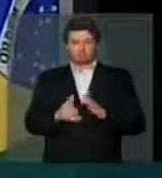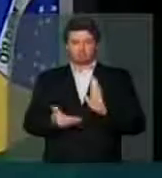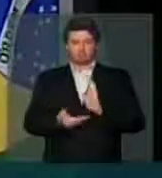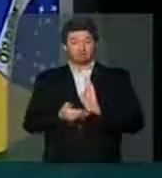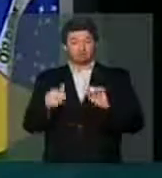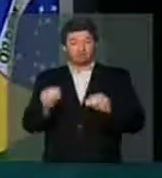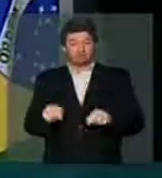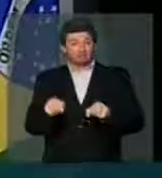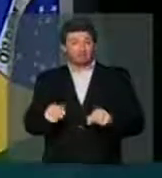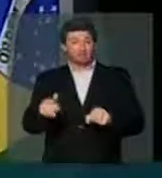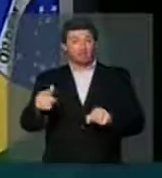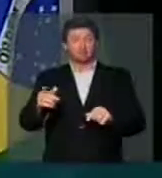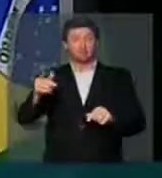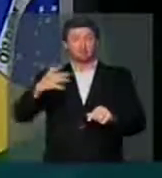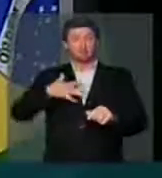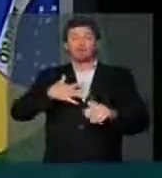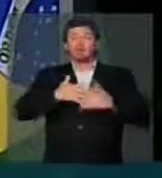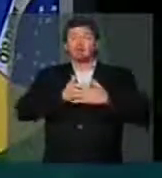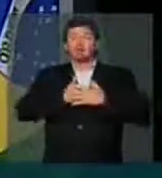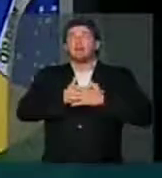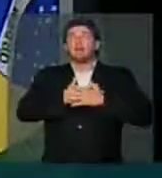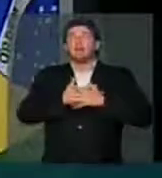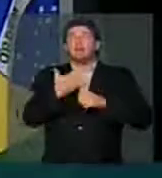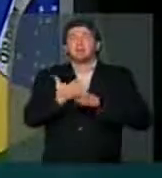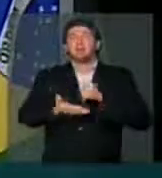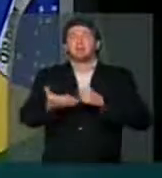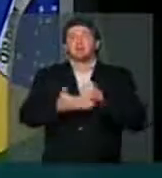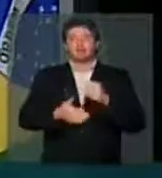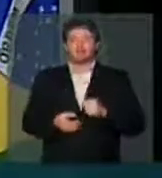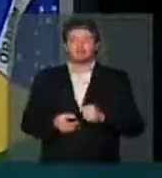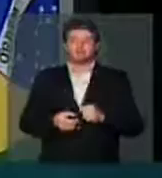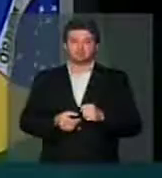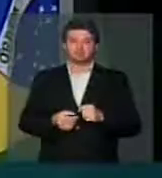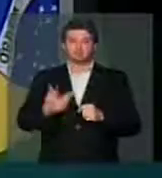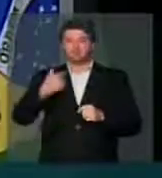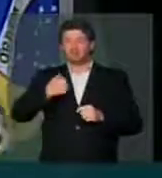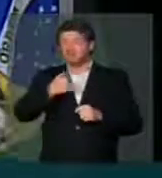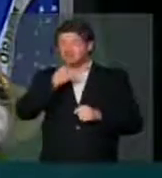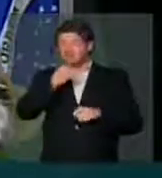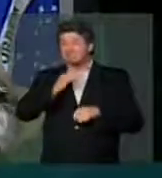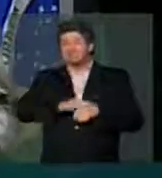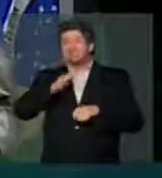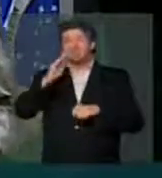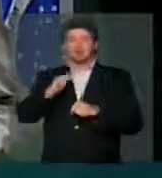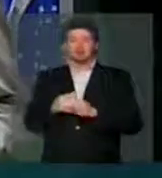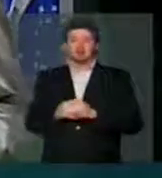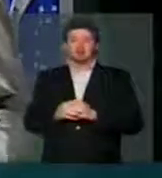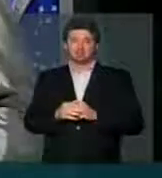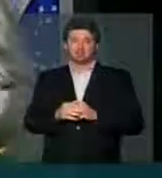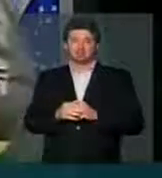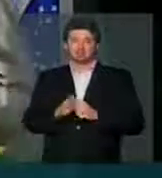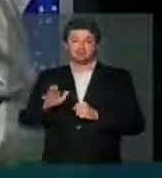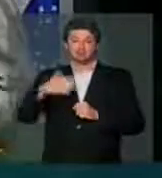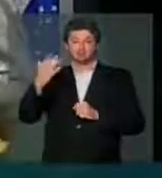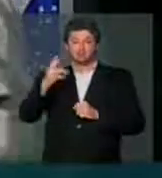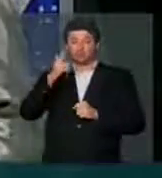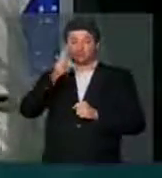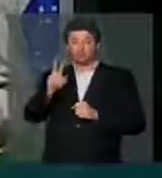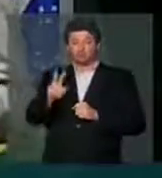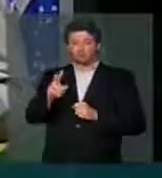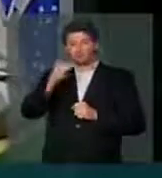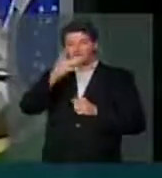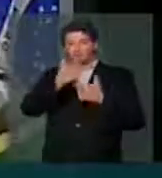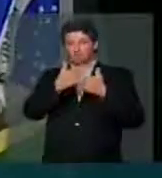casa é minha existência e nada me entristece mais quando eu vejo